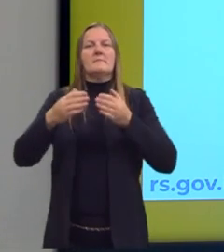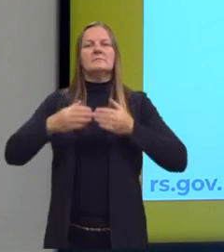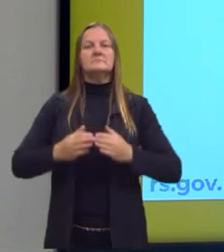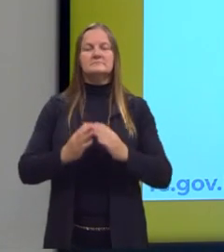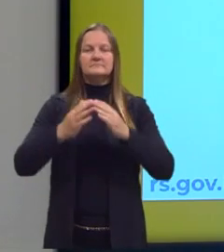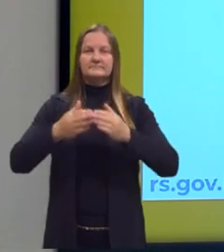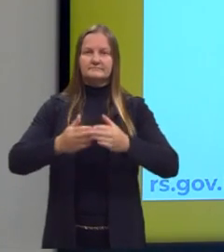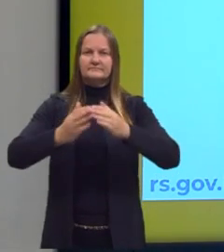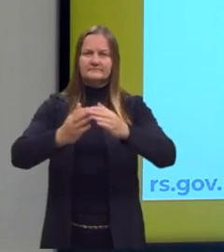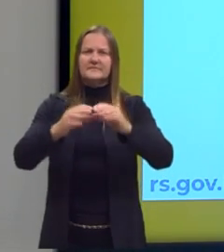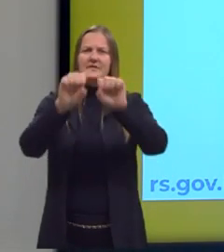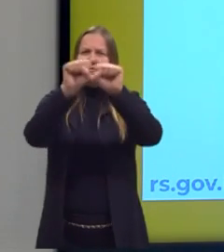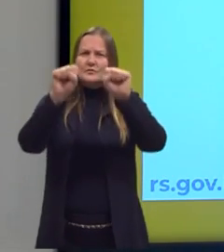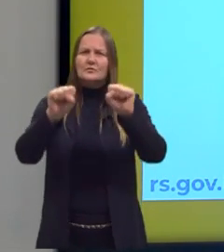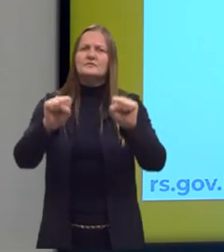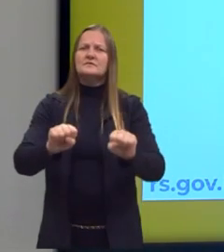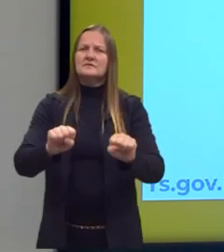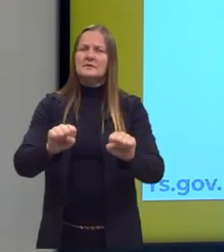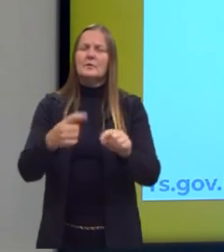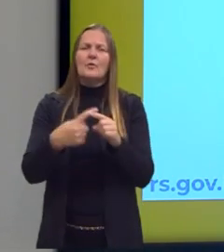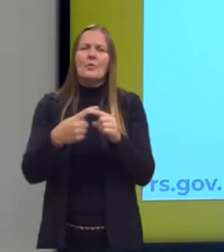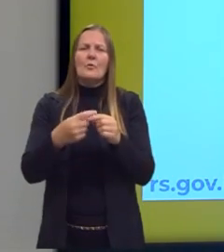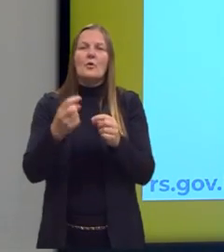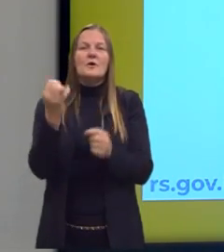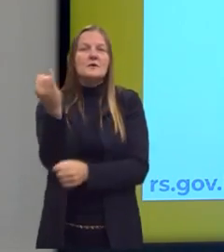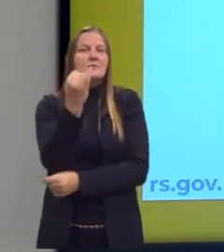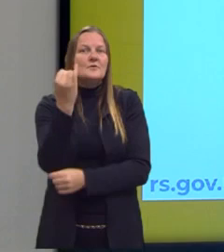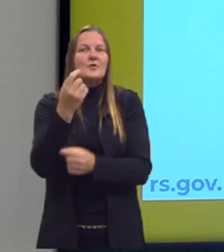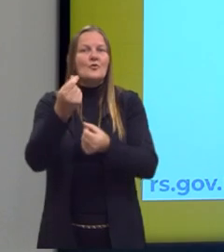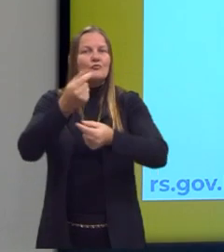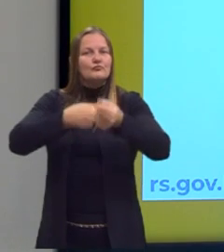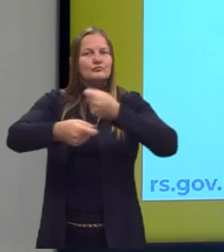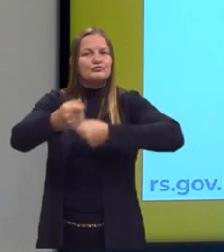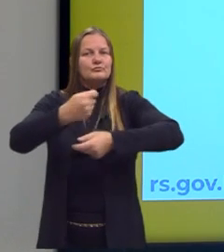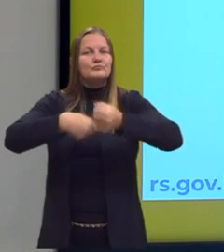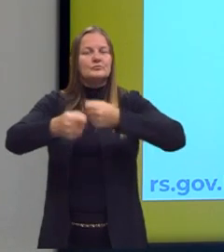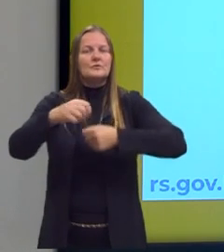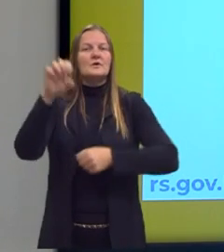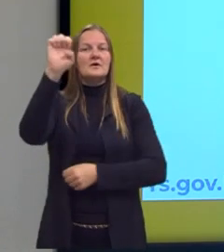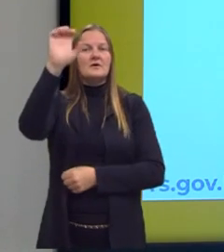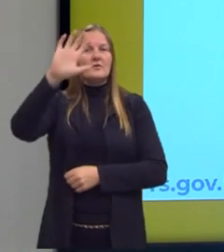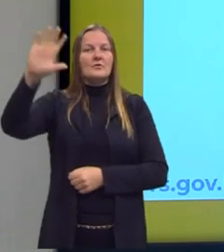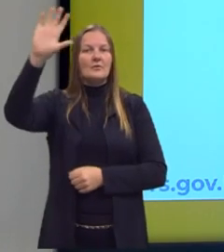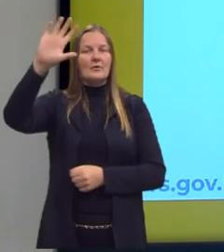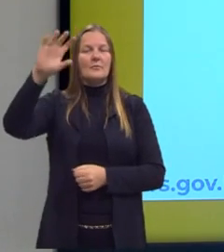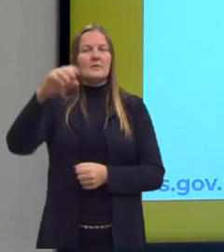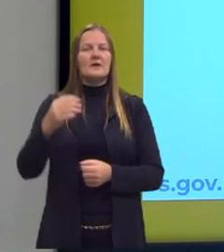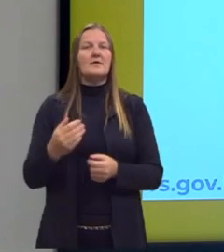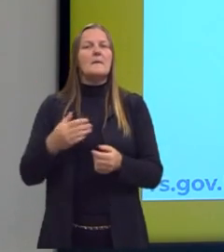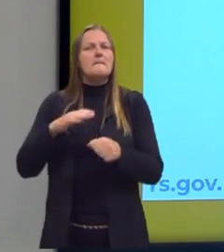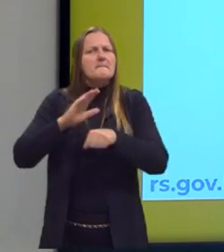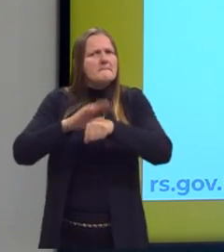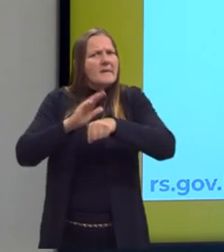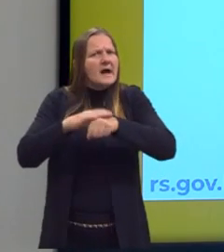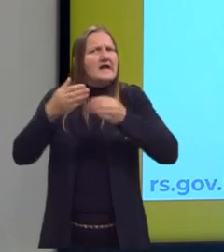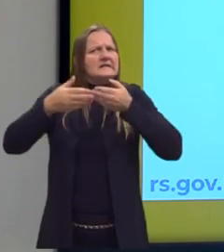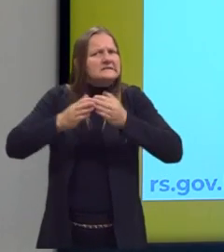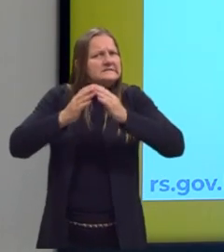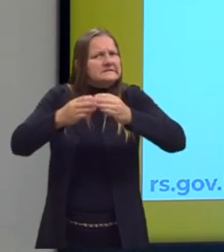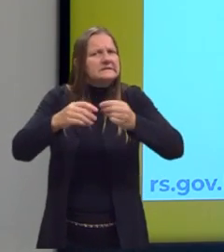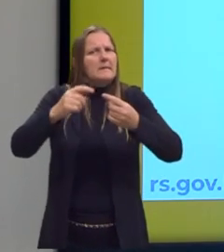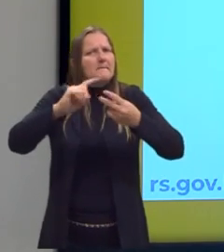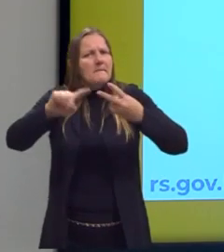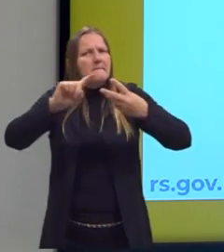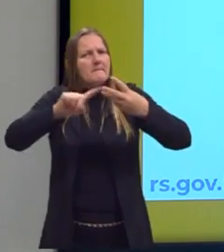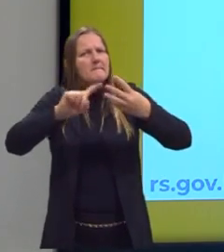esse novo sistema, e a importância do comércio faz com que os europeus lancem mais navios para